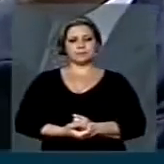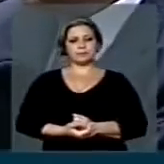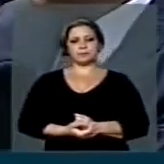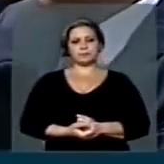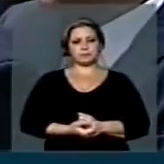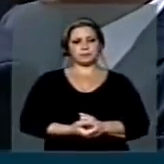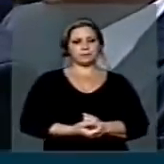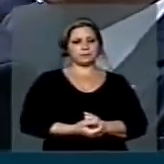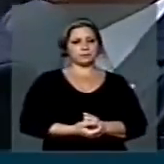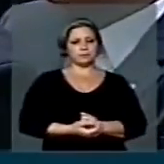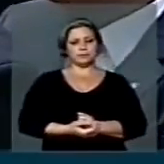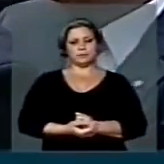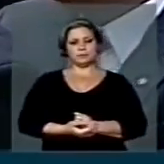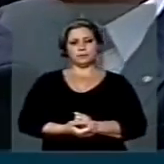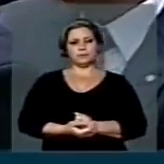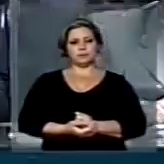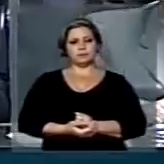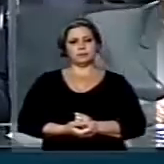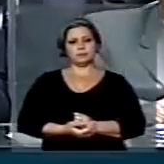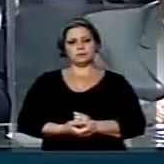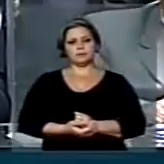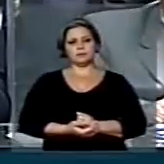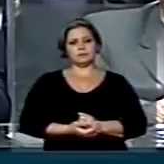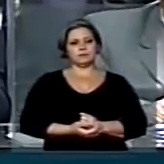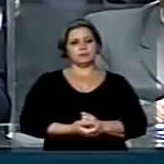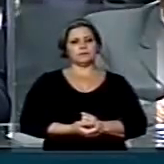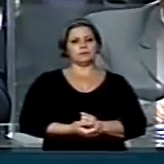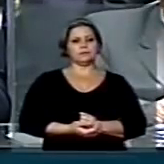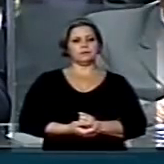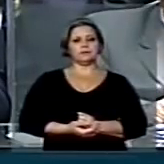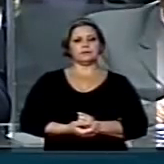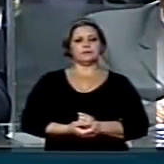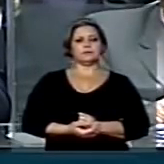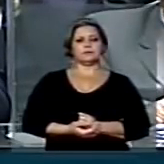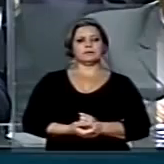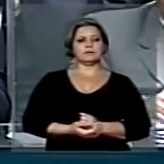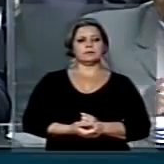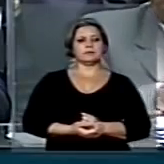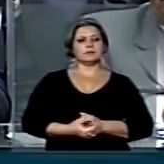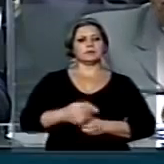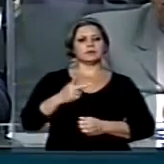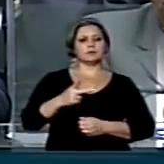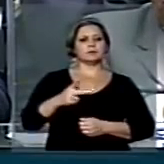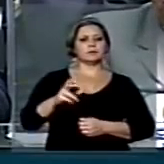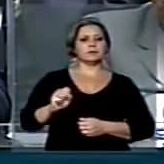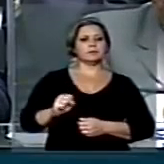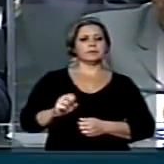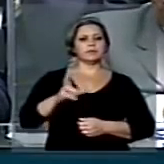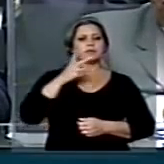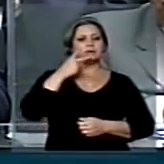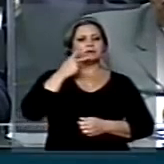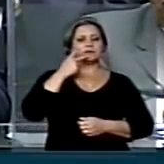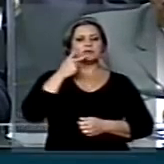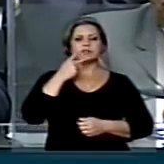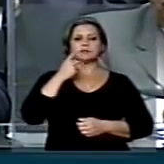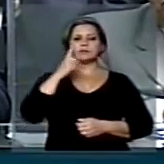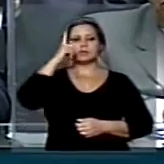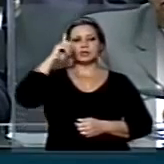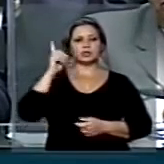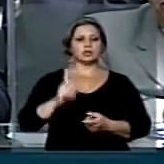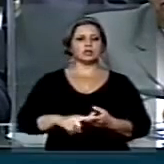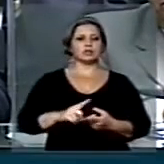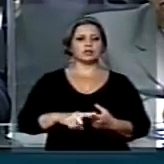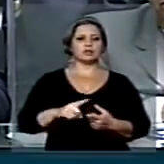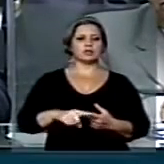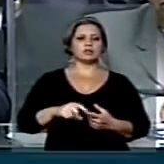Já que há, senhor presidente, o PDT, o PDT... Senhor presidente, eu gostaria apenas de registrar, concordamos com o